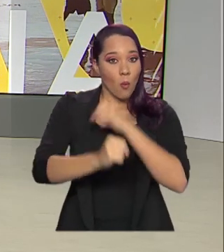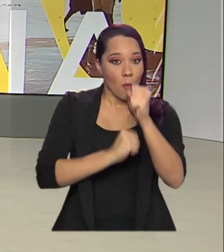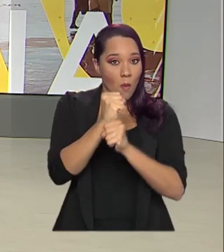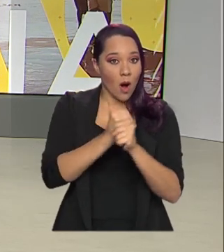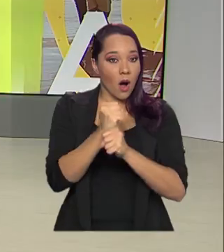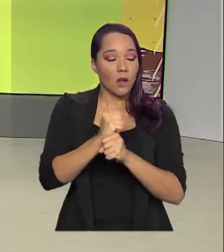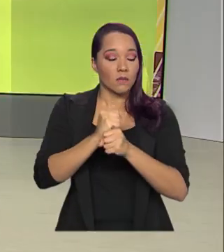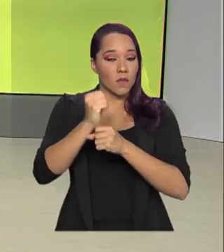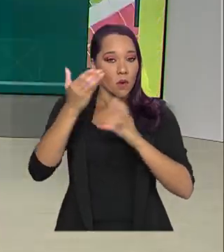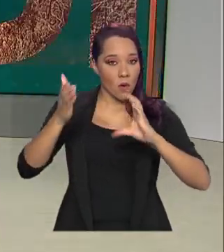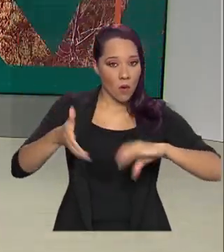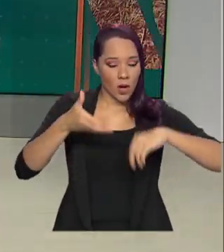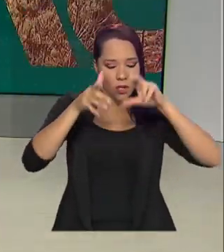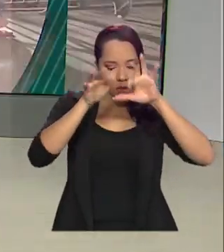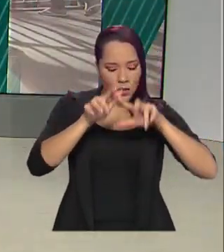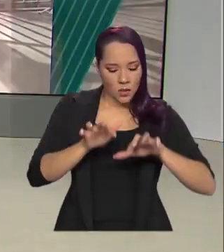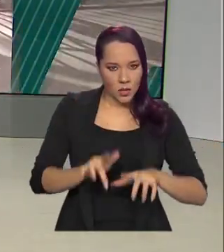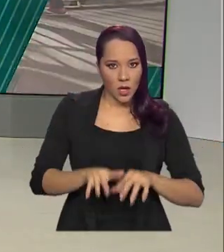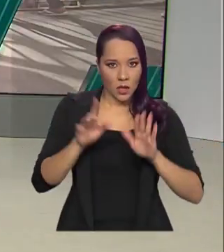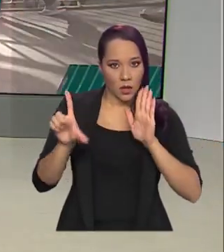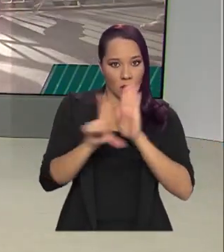Congresso Nacional editasse lei complementar.